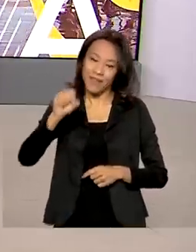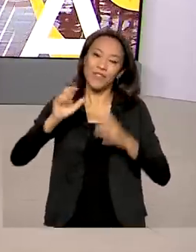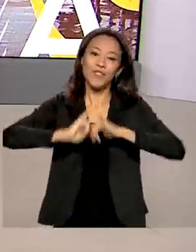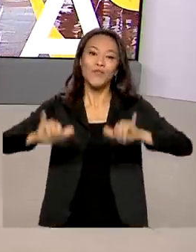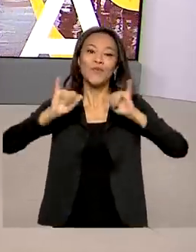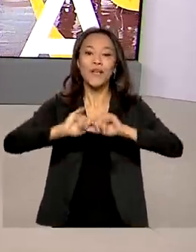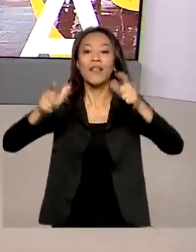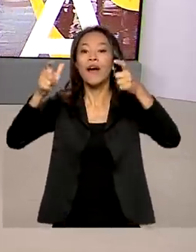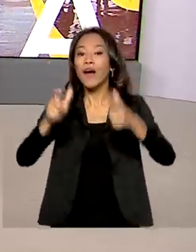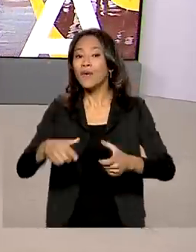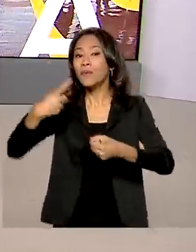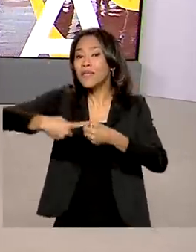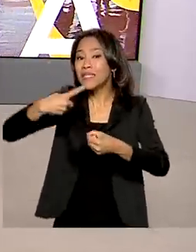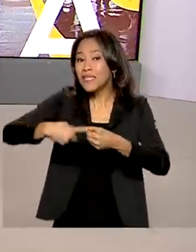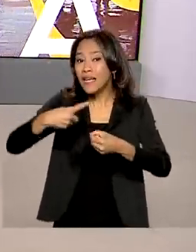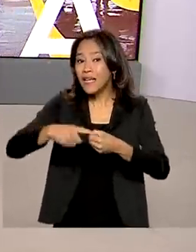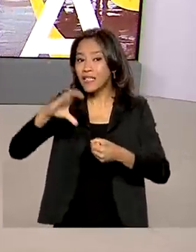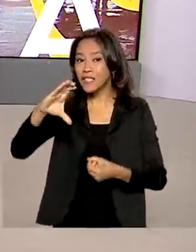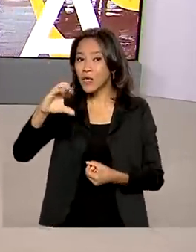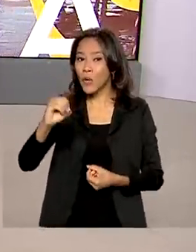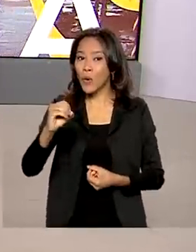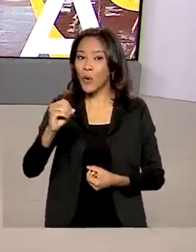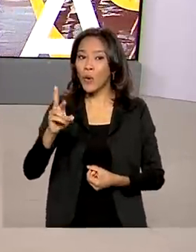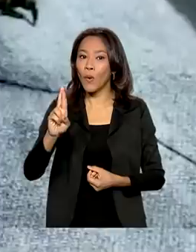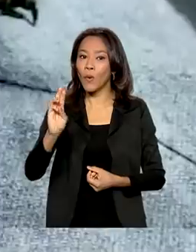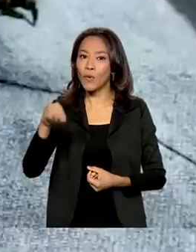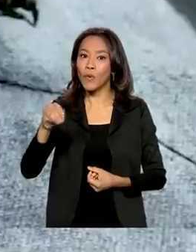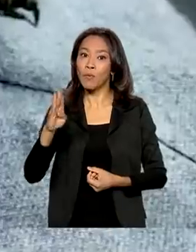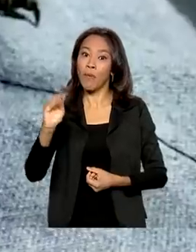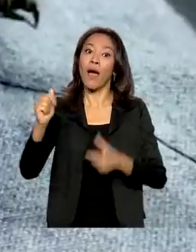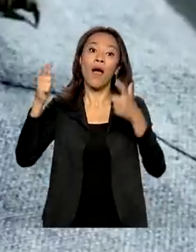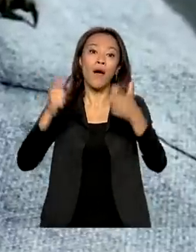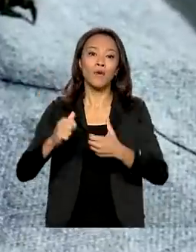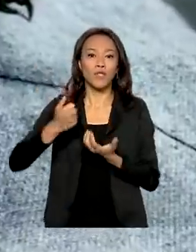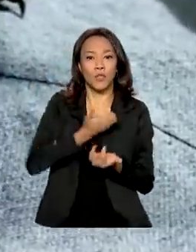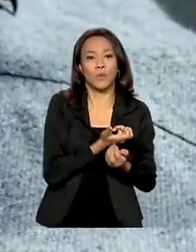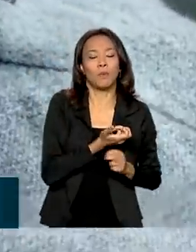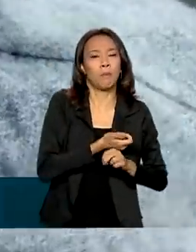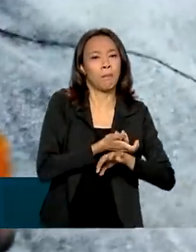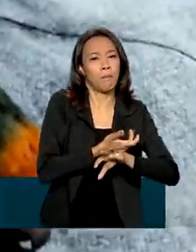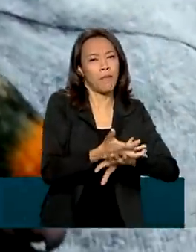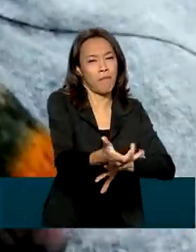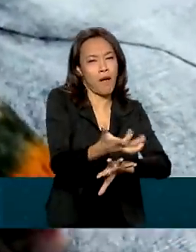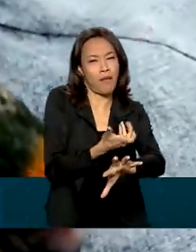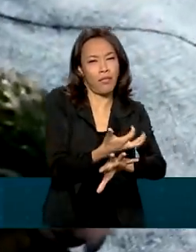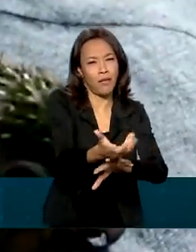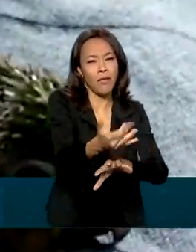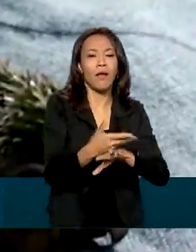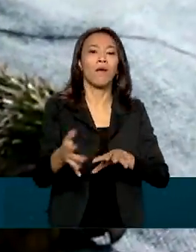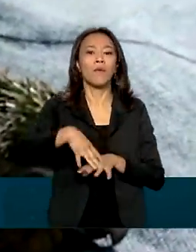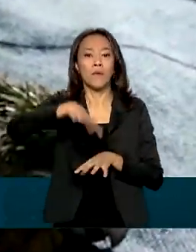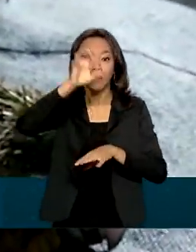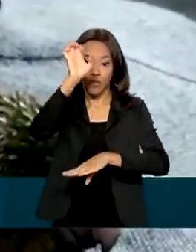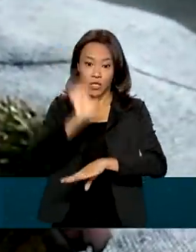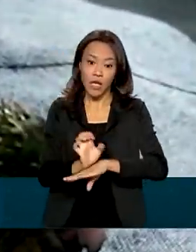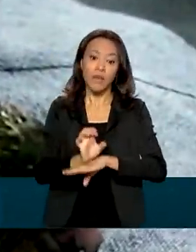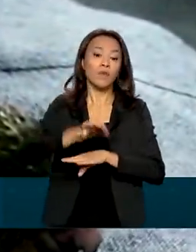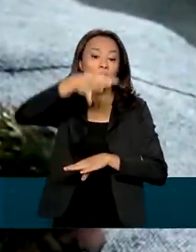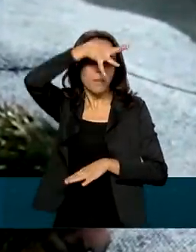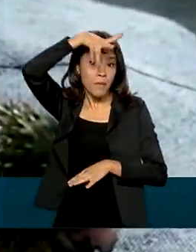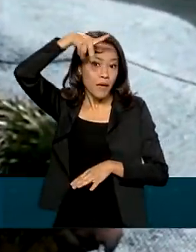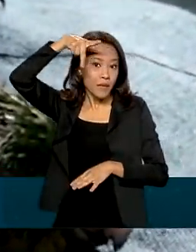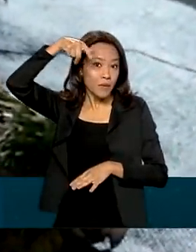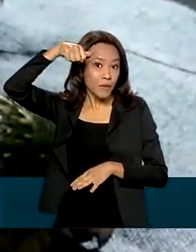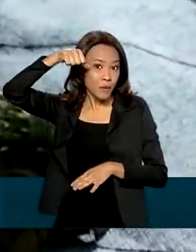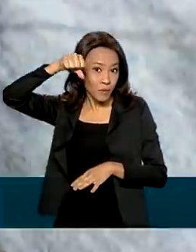cidade de Corumbá, no Pantanal de Mato Grosso do Sul. Depois de uma ventania em Bonito, Mato Grosso do Sul,